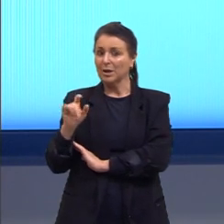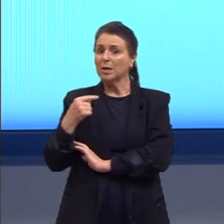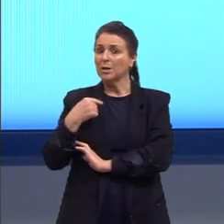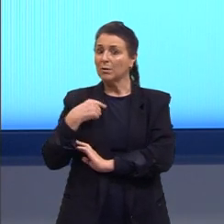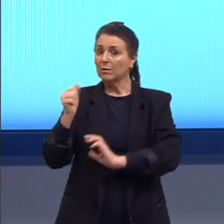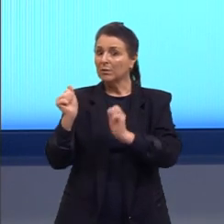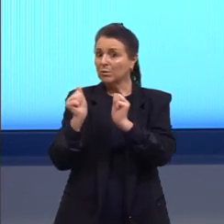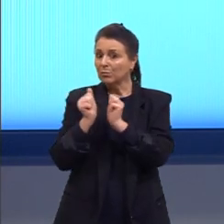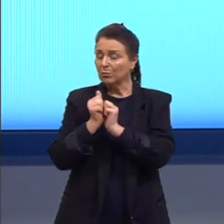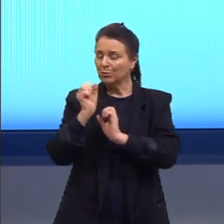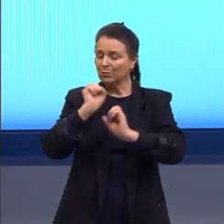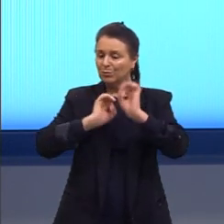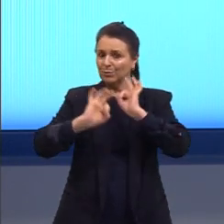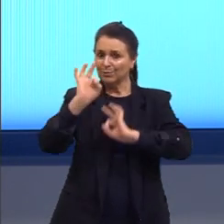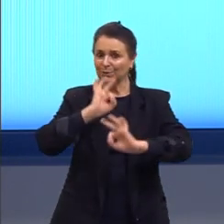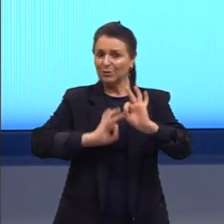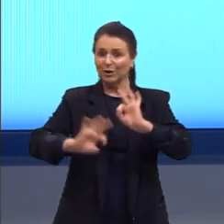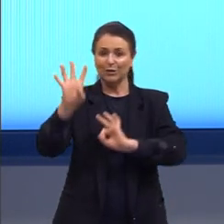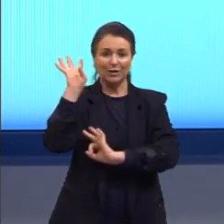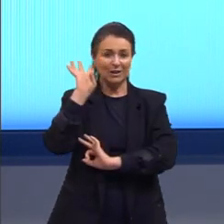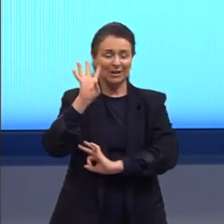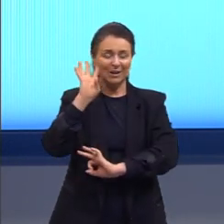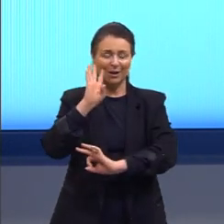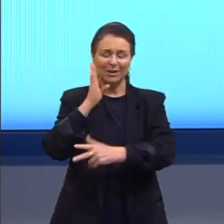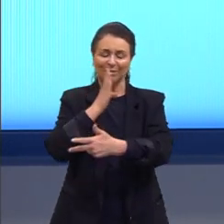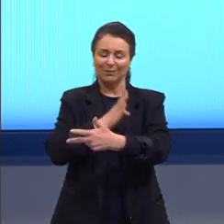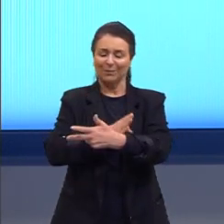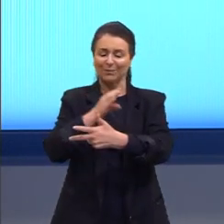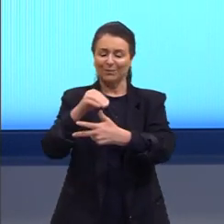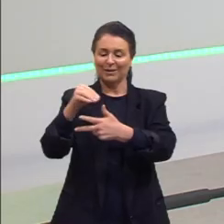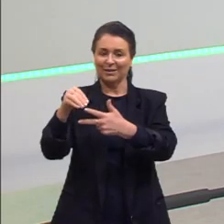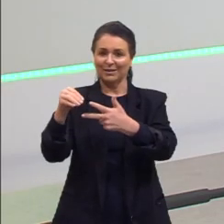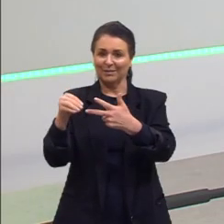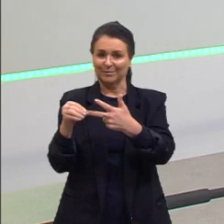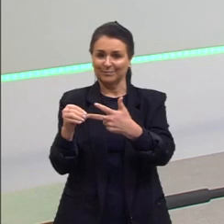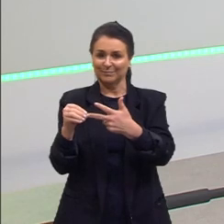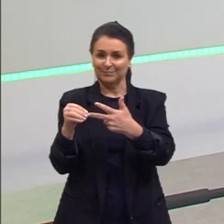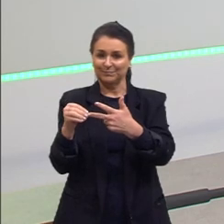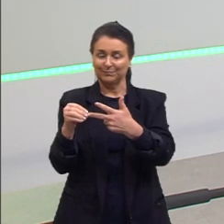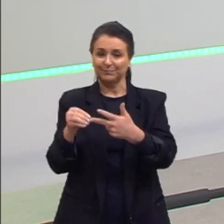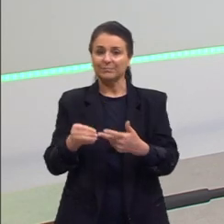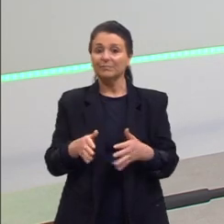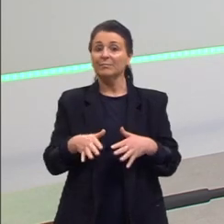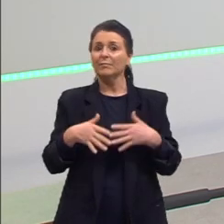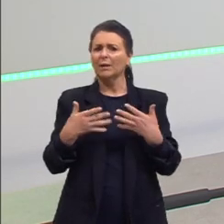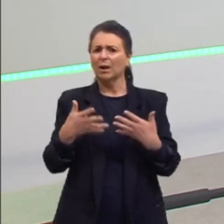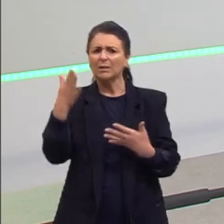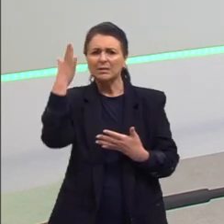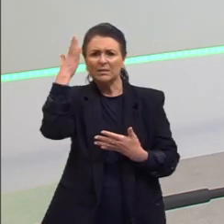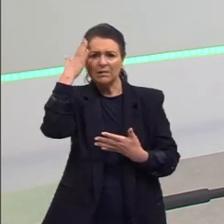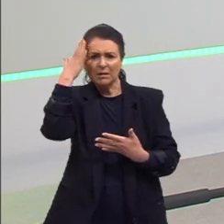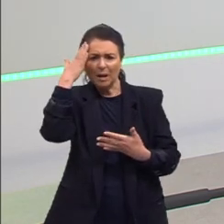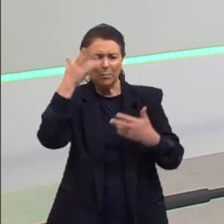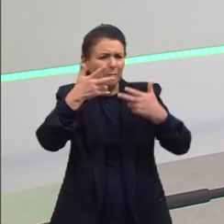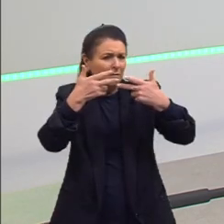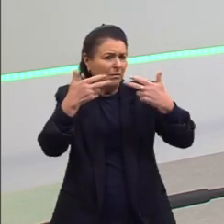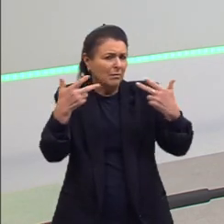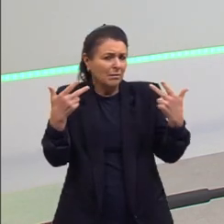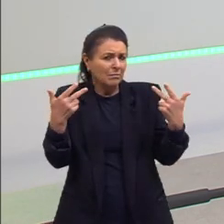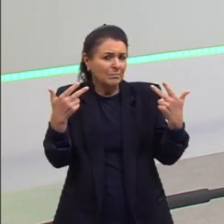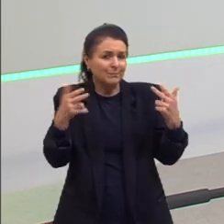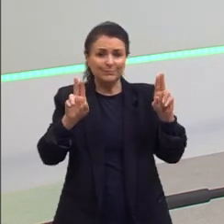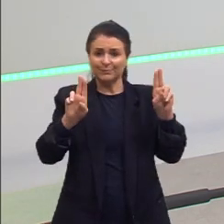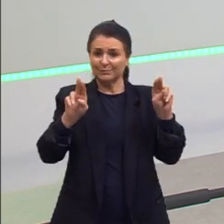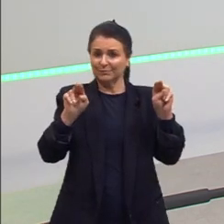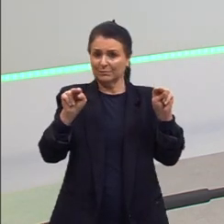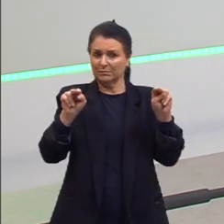desse projeto bacana que é o nosso querido pré-ENEM. Muito bem, né? Você ficou sabendo da novidade? Quando a gente